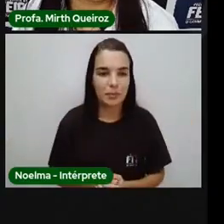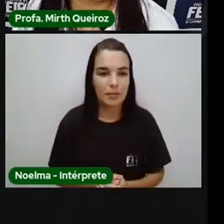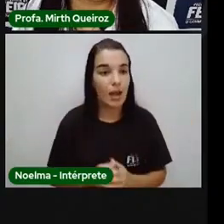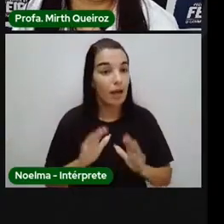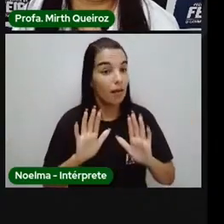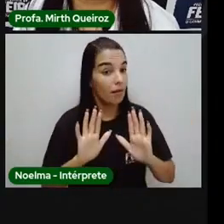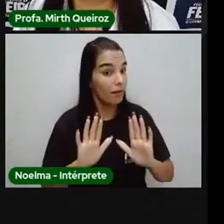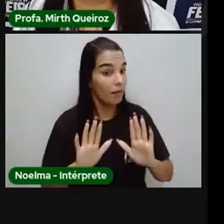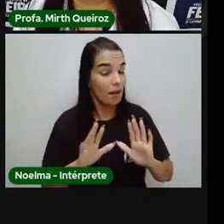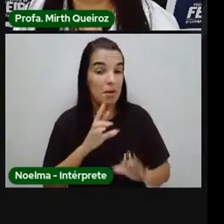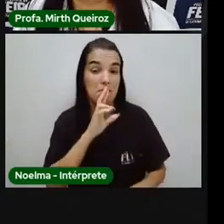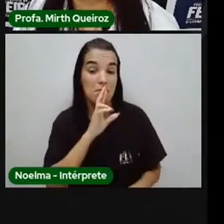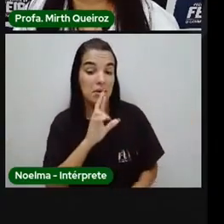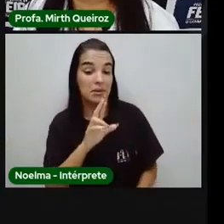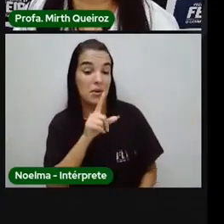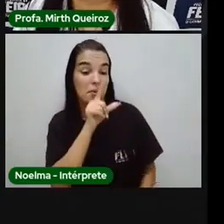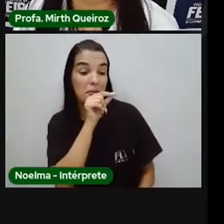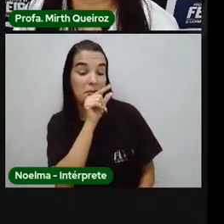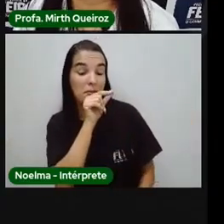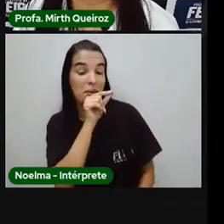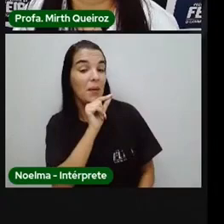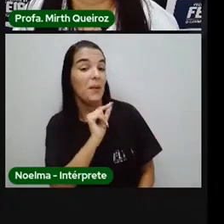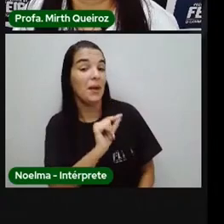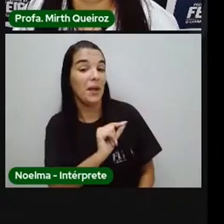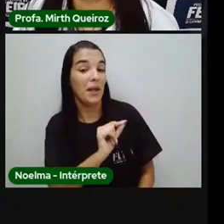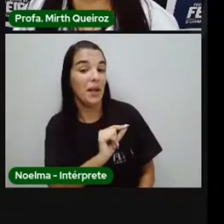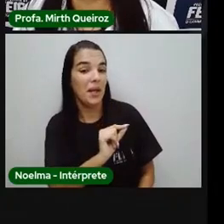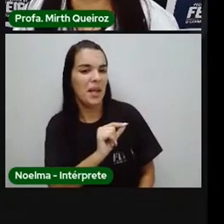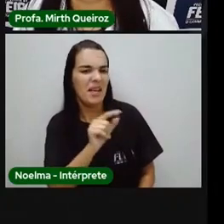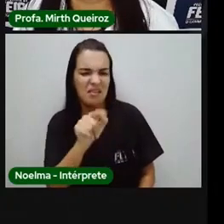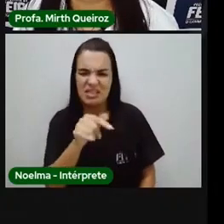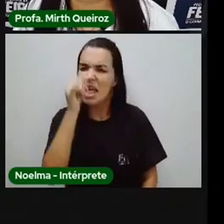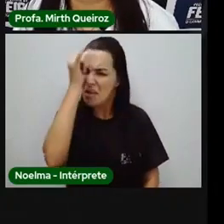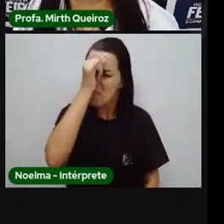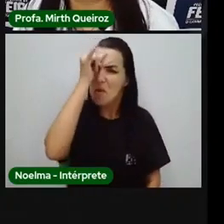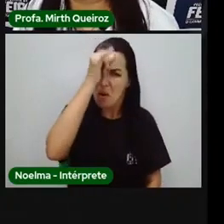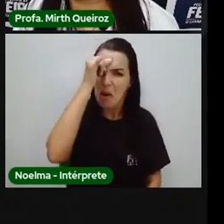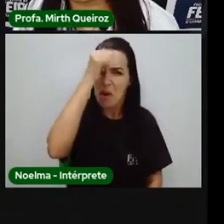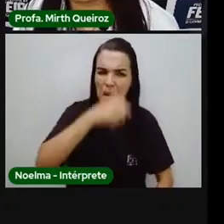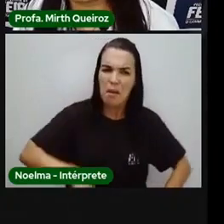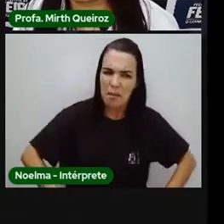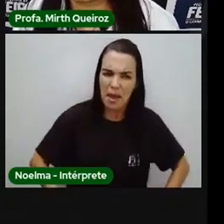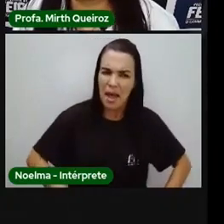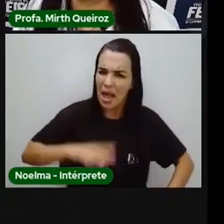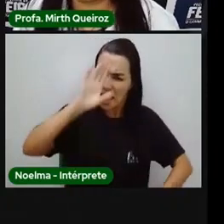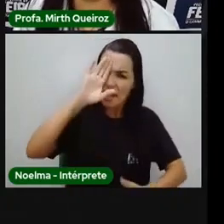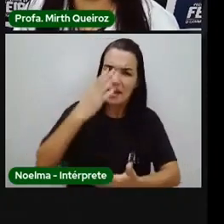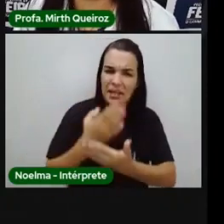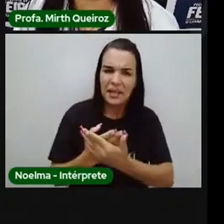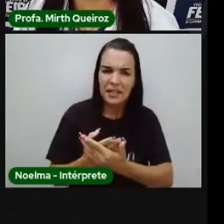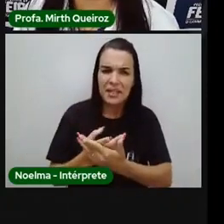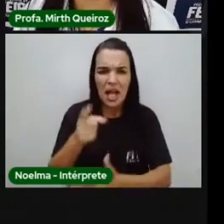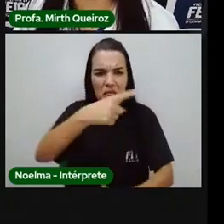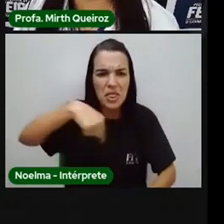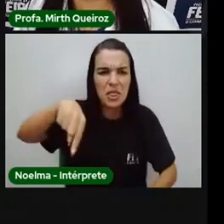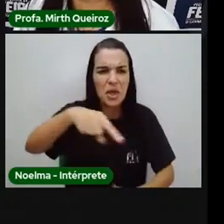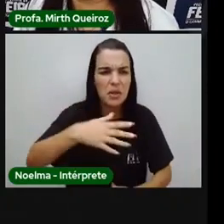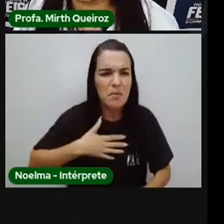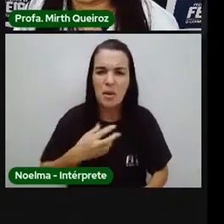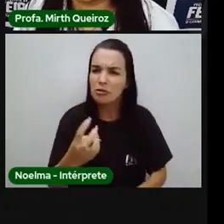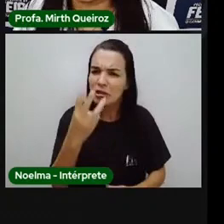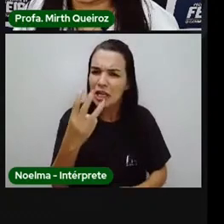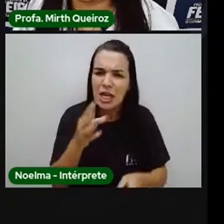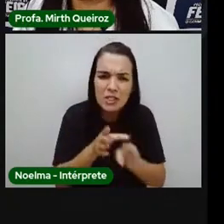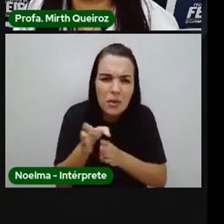Mas, responde o passarinho, és um tolo, podes crer, todos os meus três